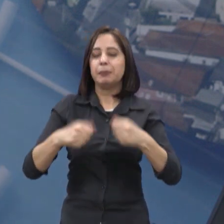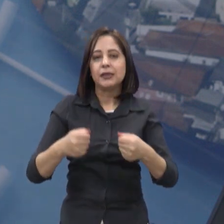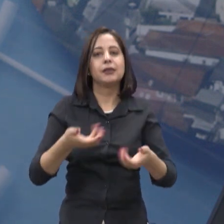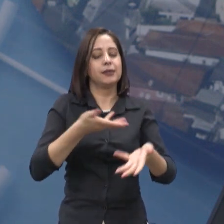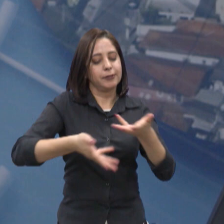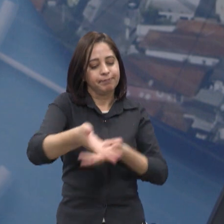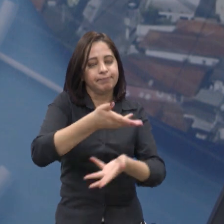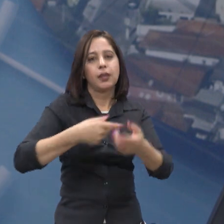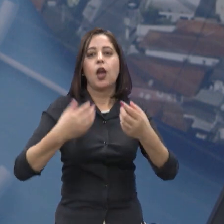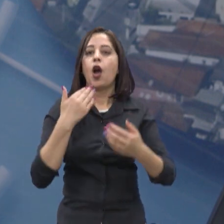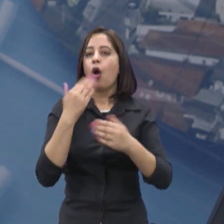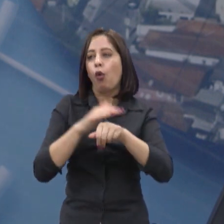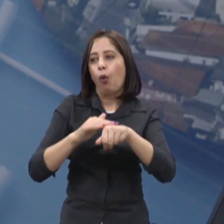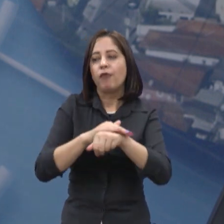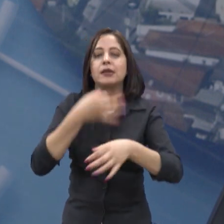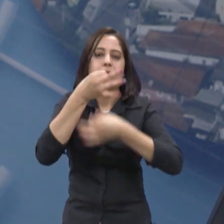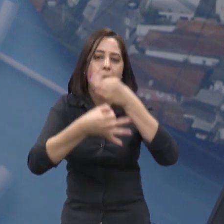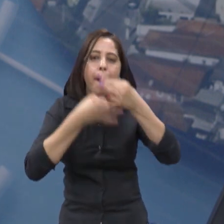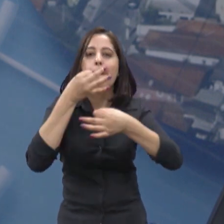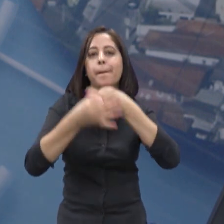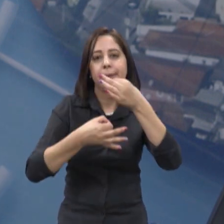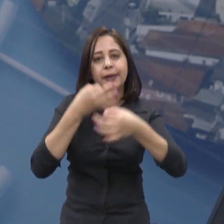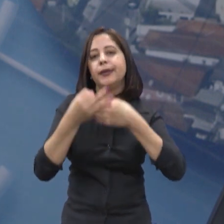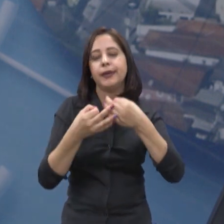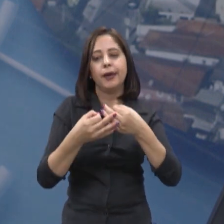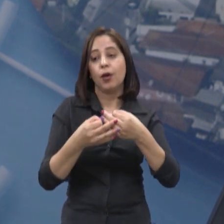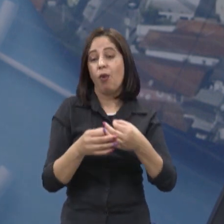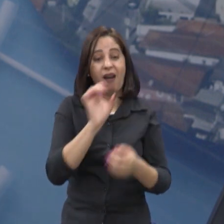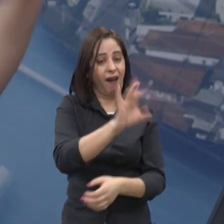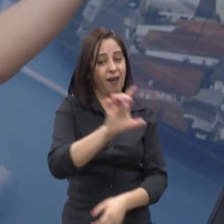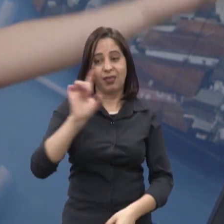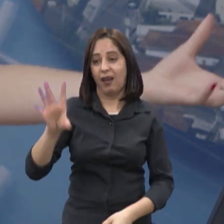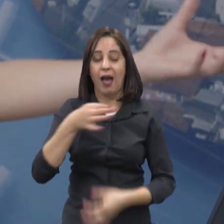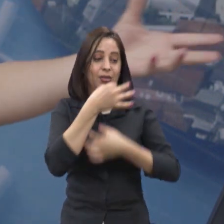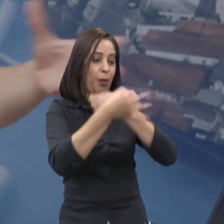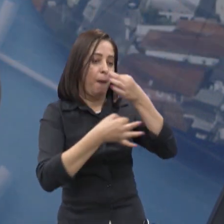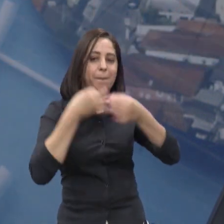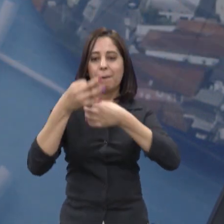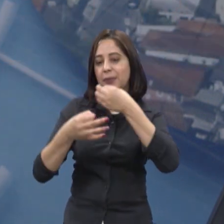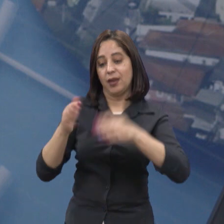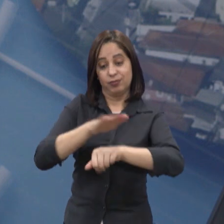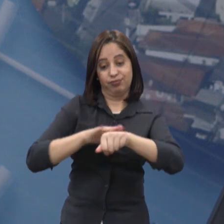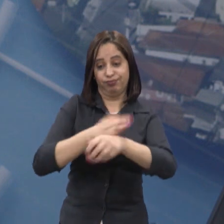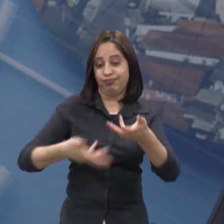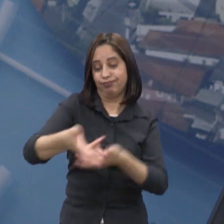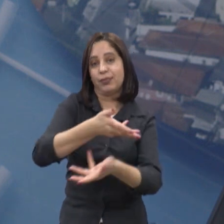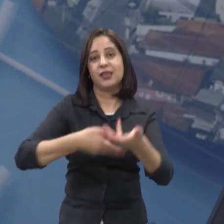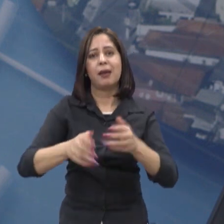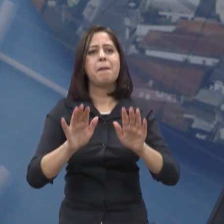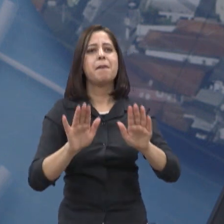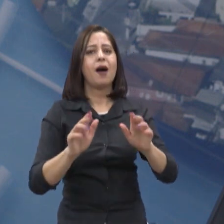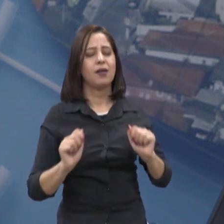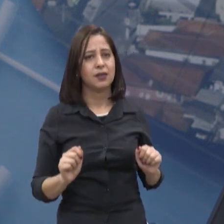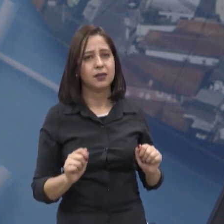e aí cada um vai, de acordo com a sua visão, vai ir para um lado ou não. Mas, o fato